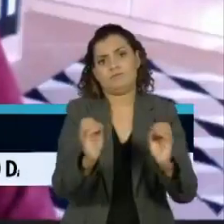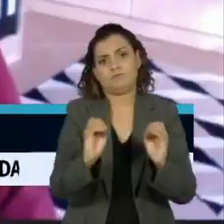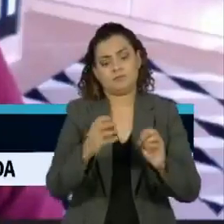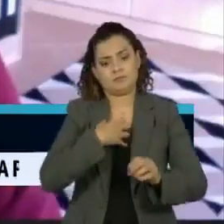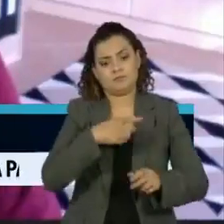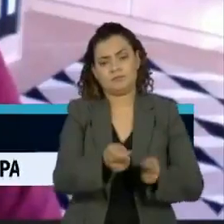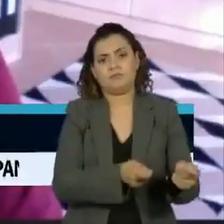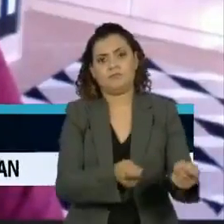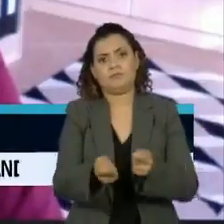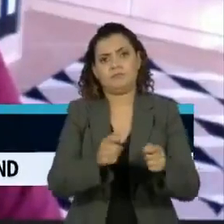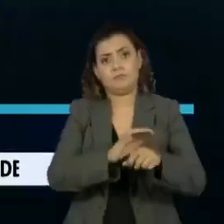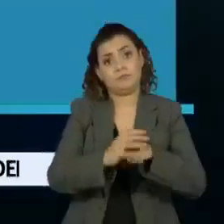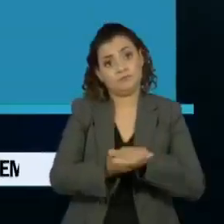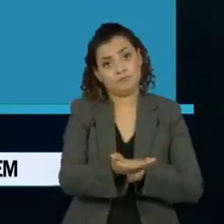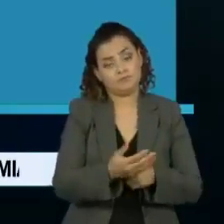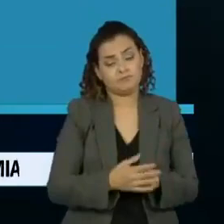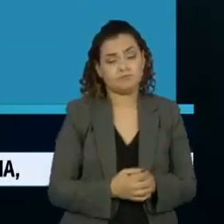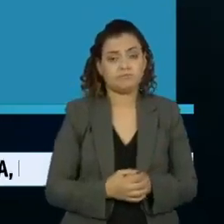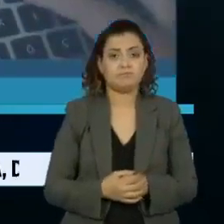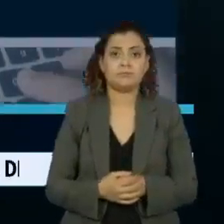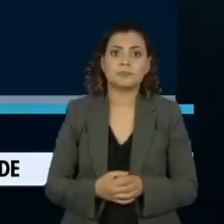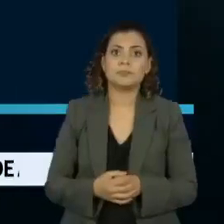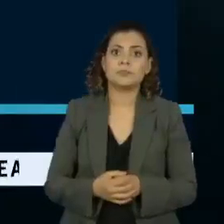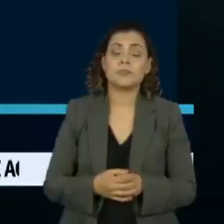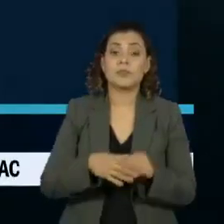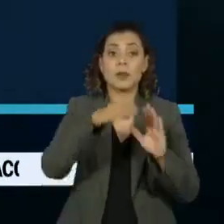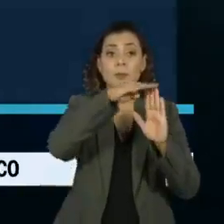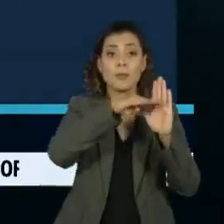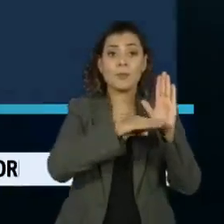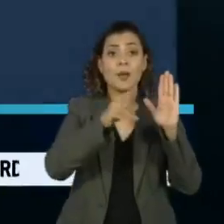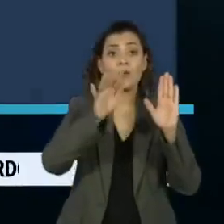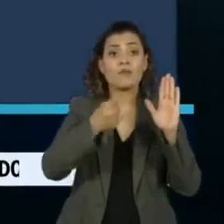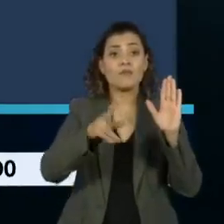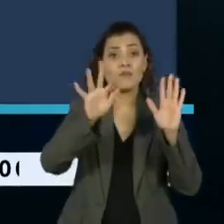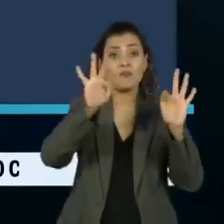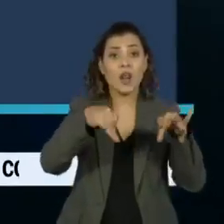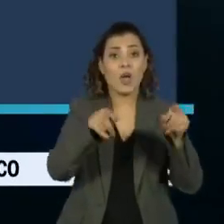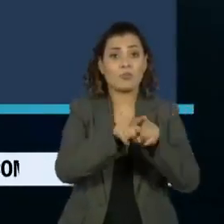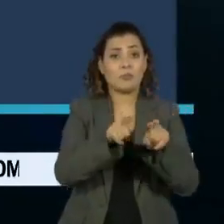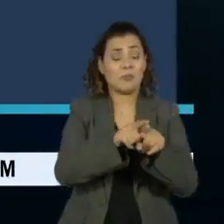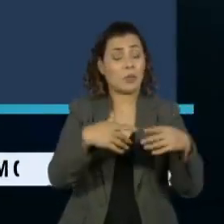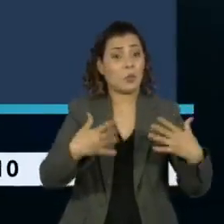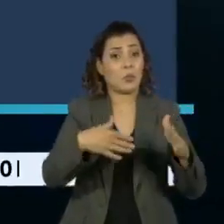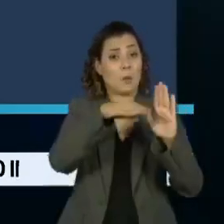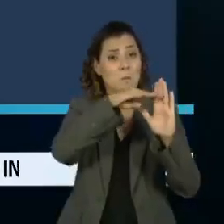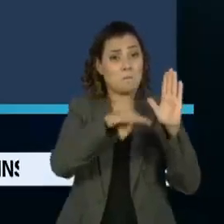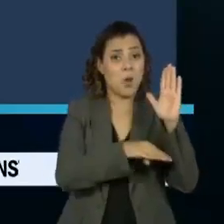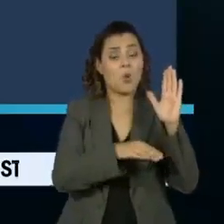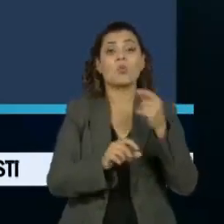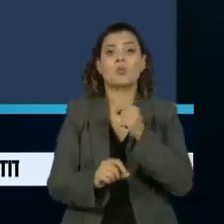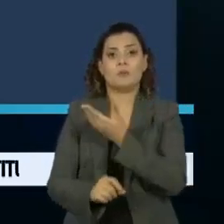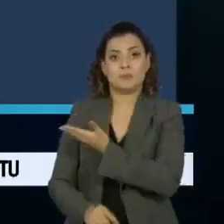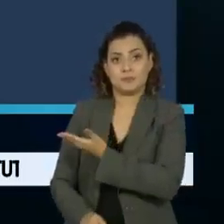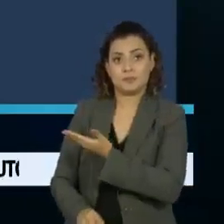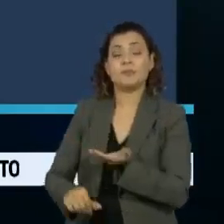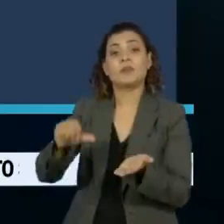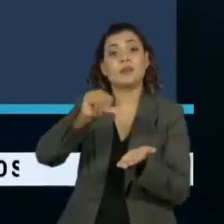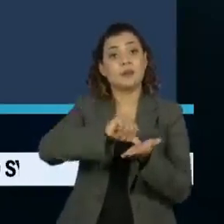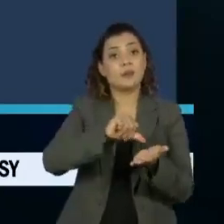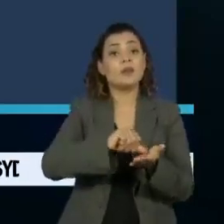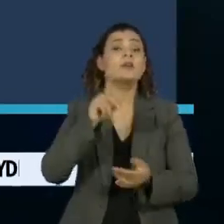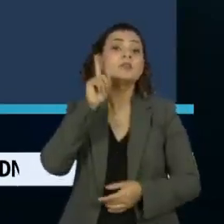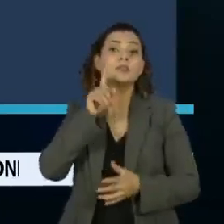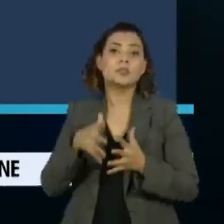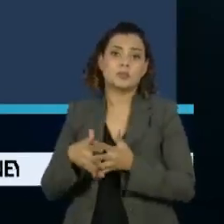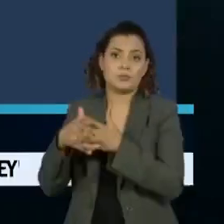de enfrentar a pandemia desse jeito. No final da lista, também com notas muito baixas, aparecem Irã e